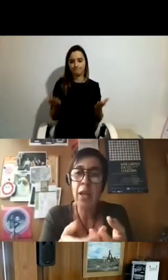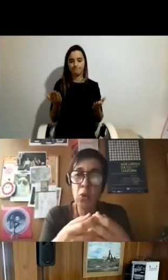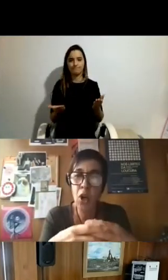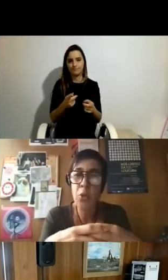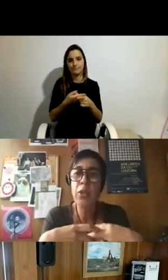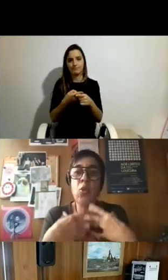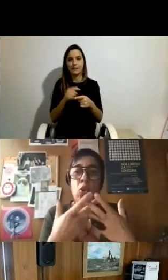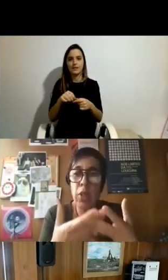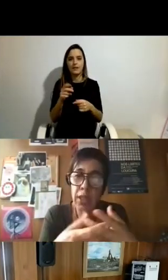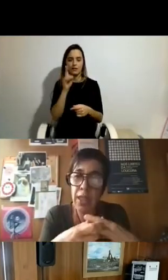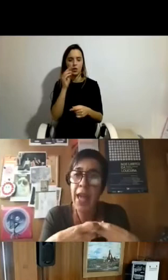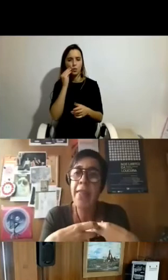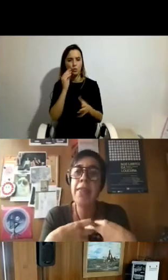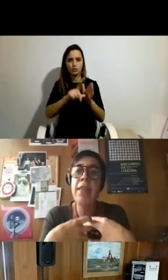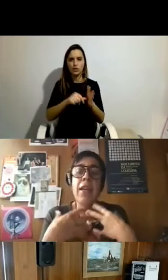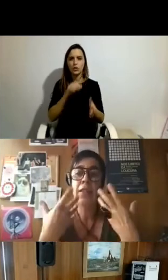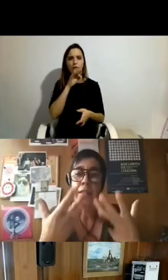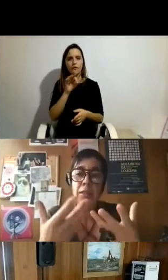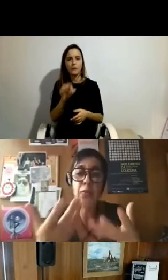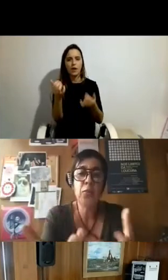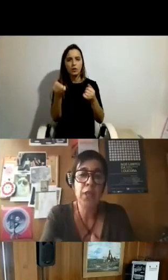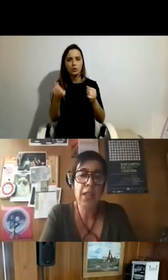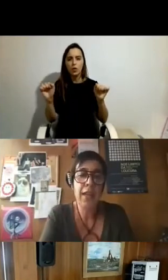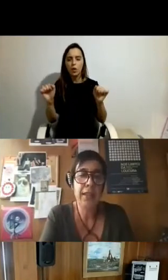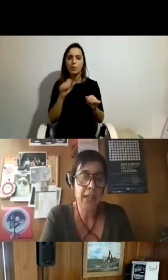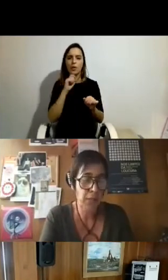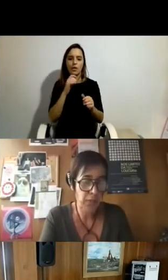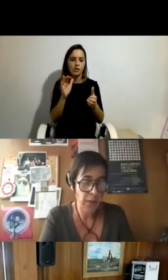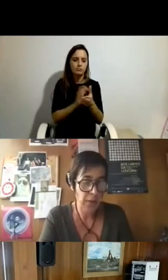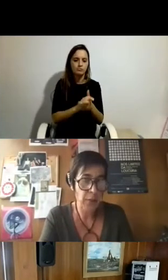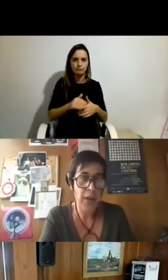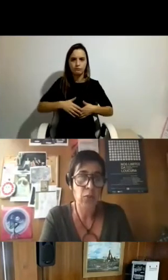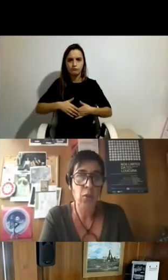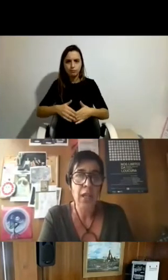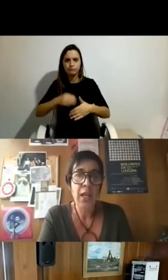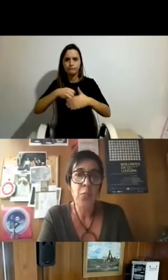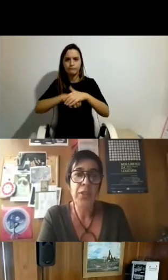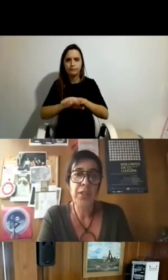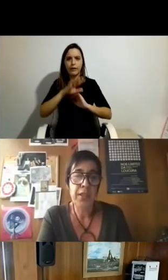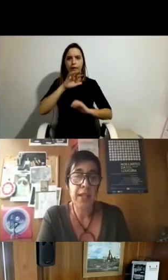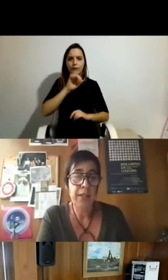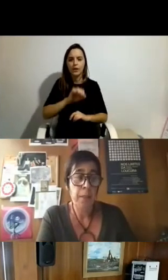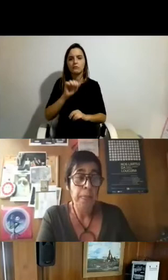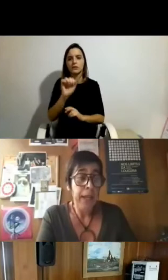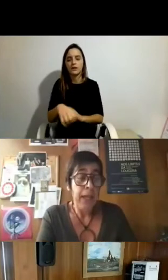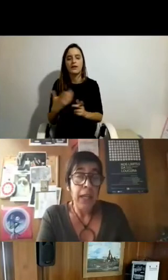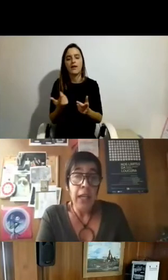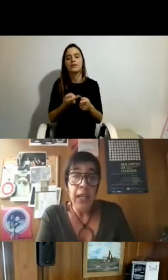família autónoma, de conjugalidade, de fecundidade, esta evolução é, de facto, muito interessante.